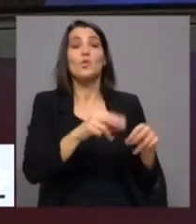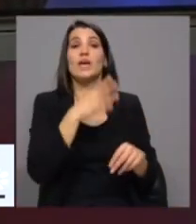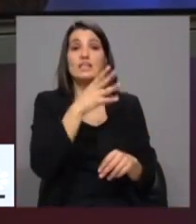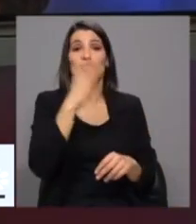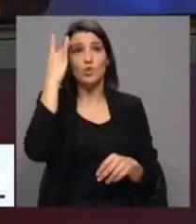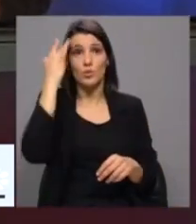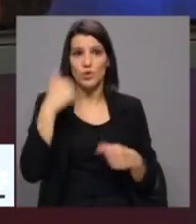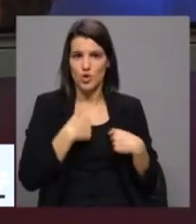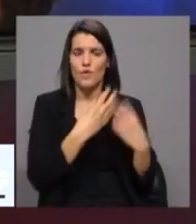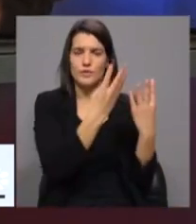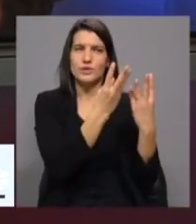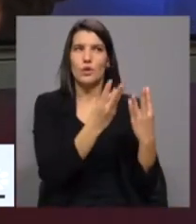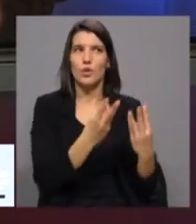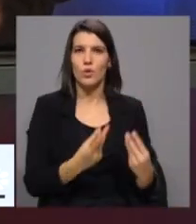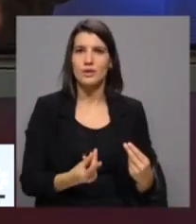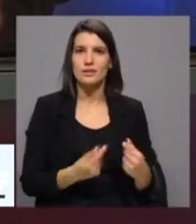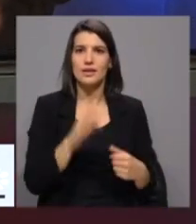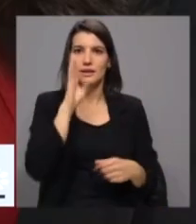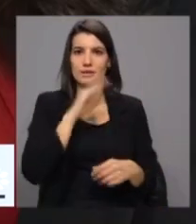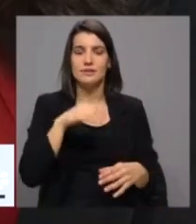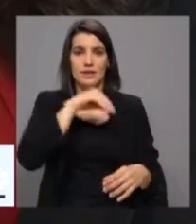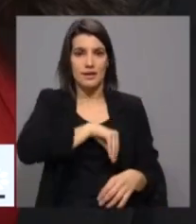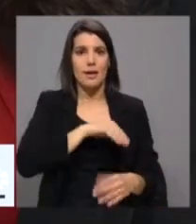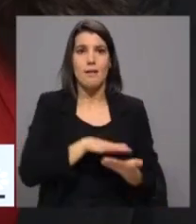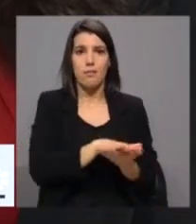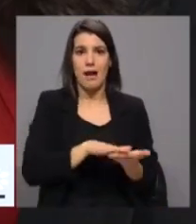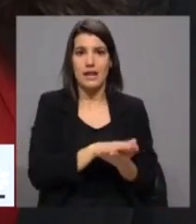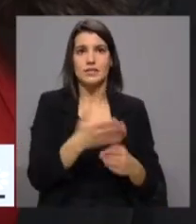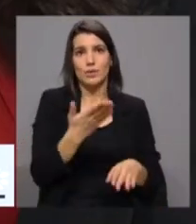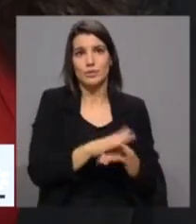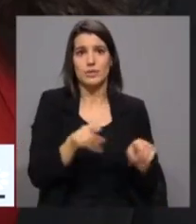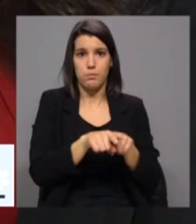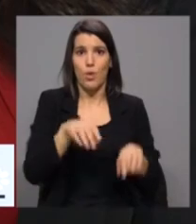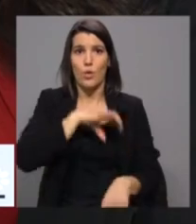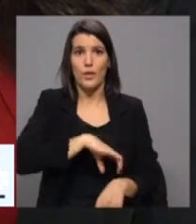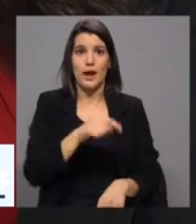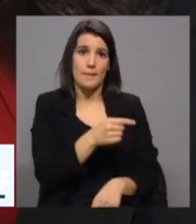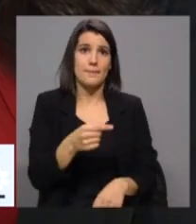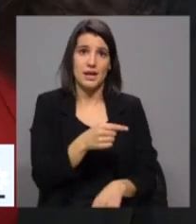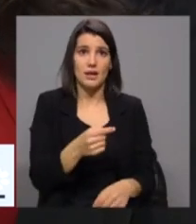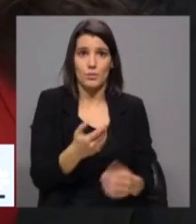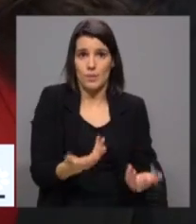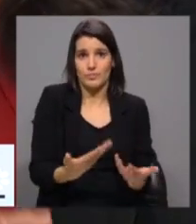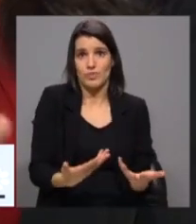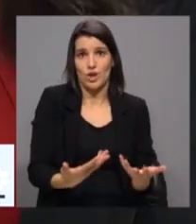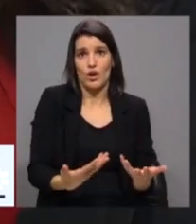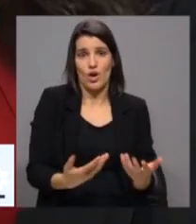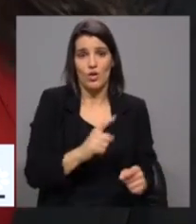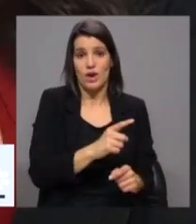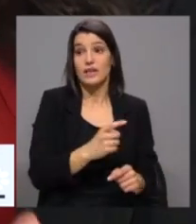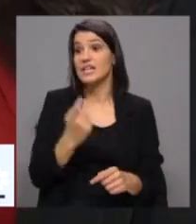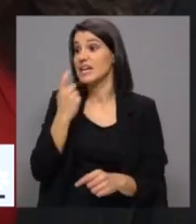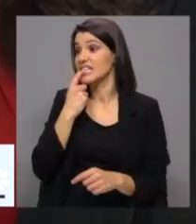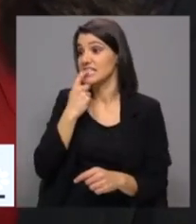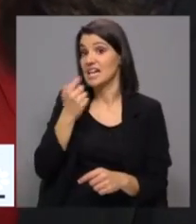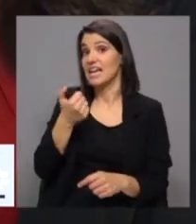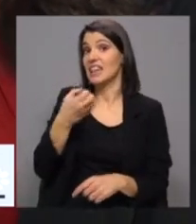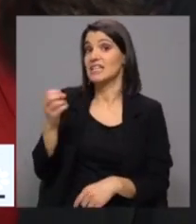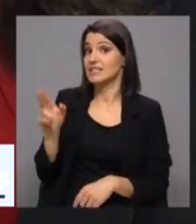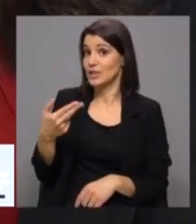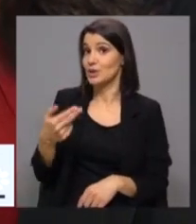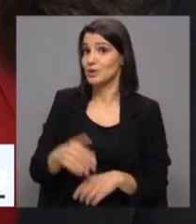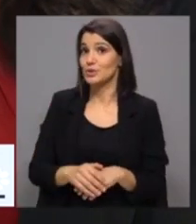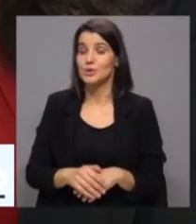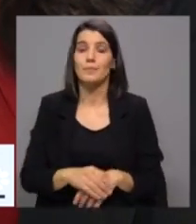fazer as contas. Se o básico para viver for, por exemplo, o equivalente ao salário mínimo que hoje existe em Portugal, são